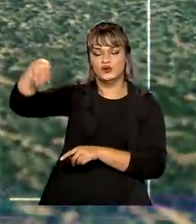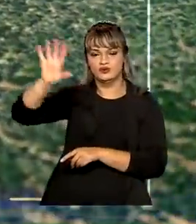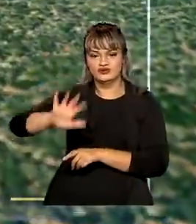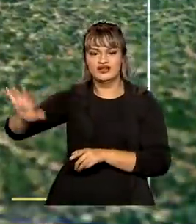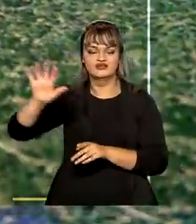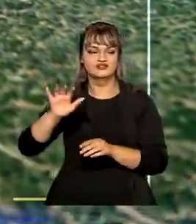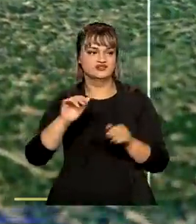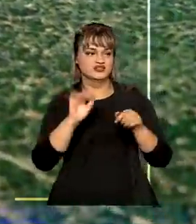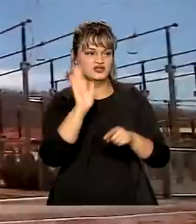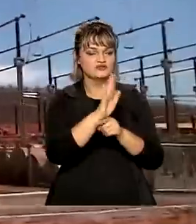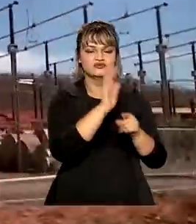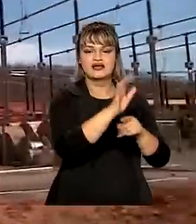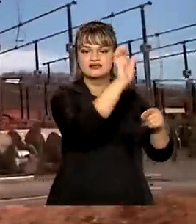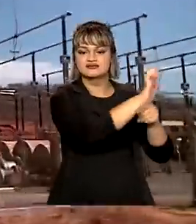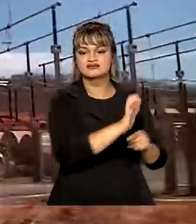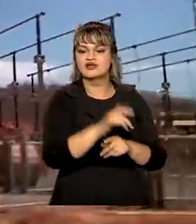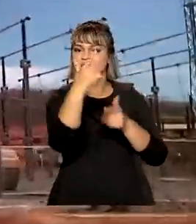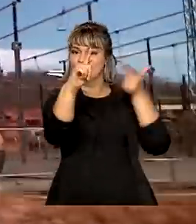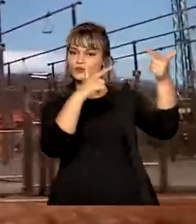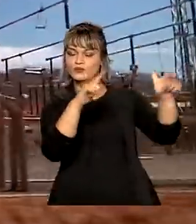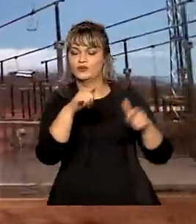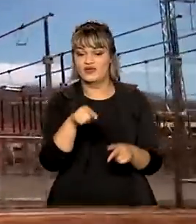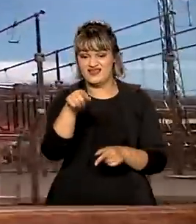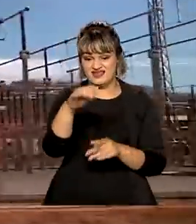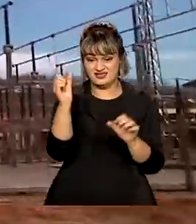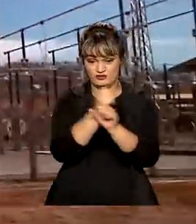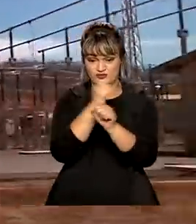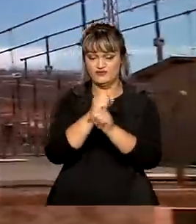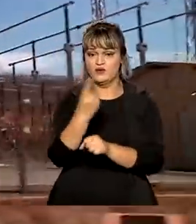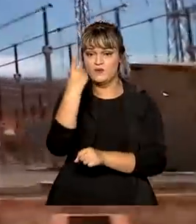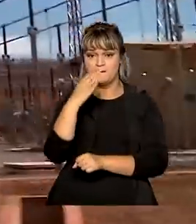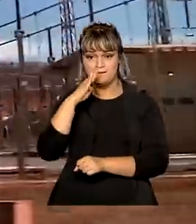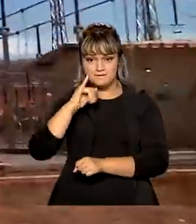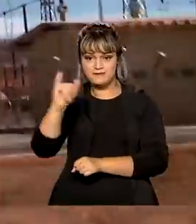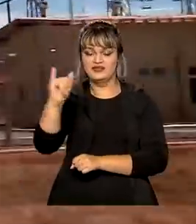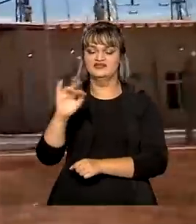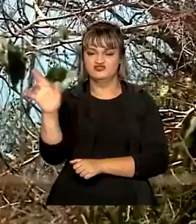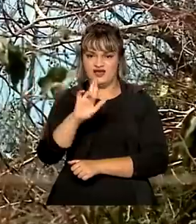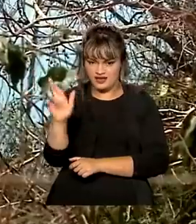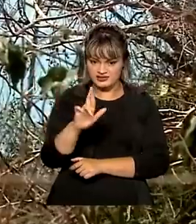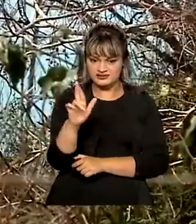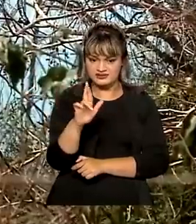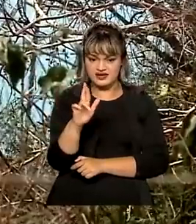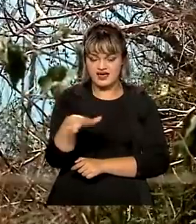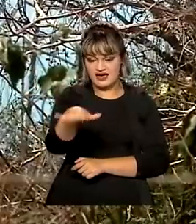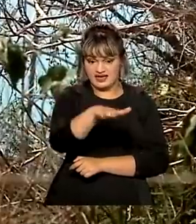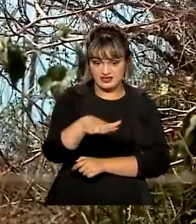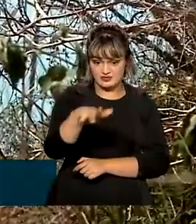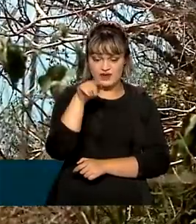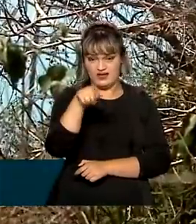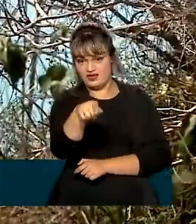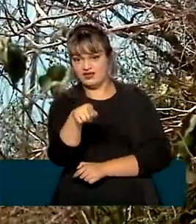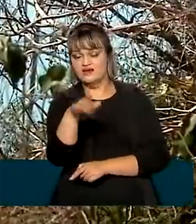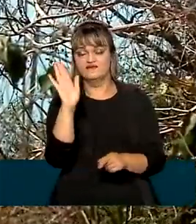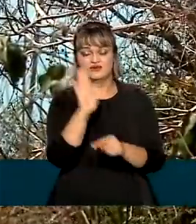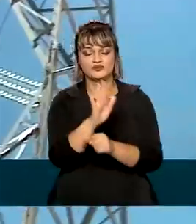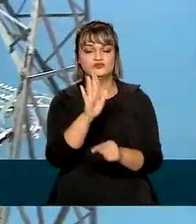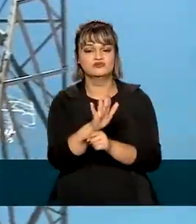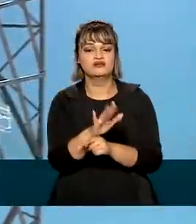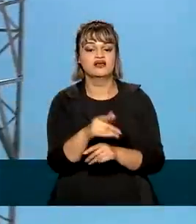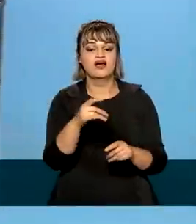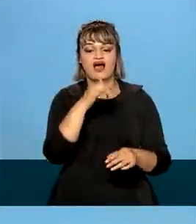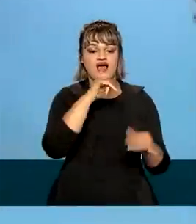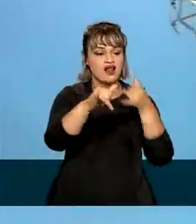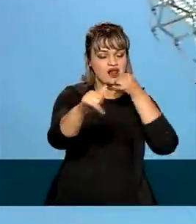Sudeste e o Centro-Oeste. Com investimento de um bilhão de reais da iniciativa privada, o empreendimento vai auxiliar